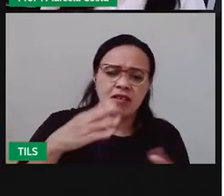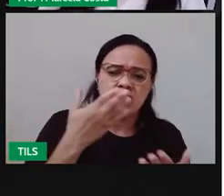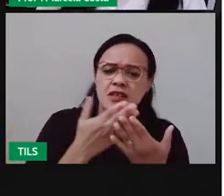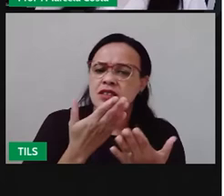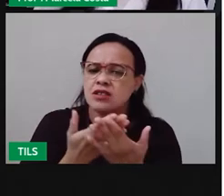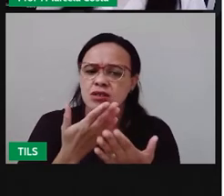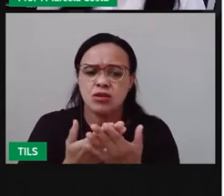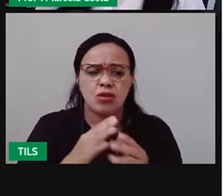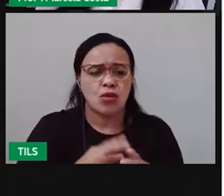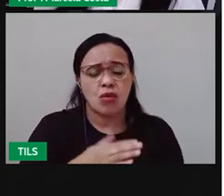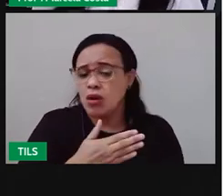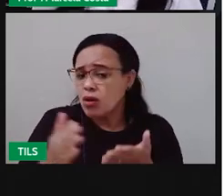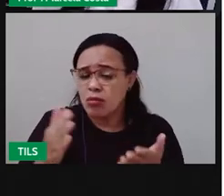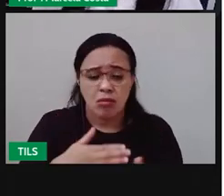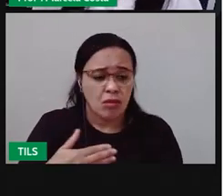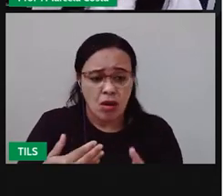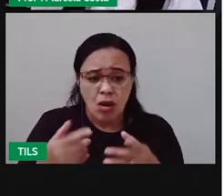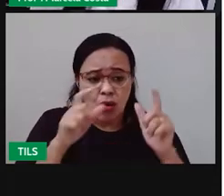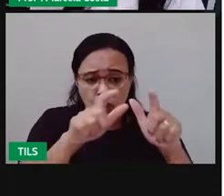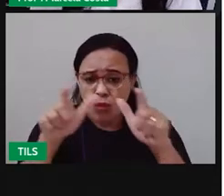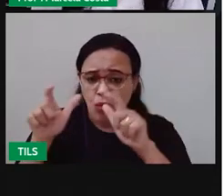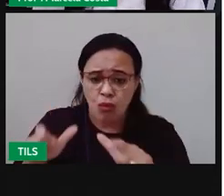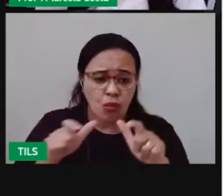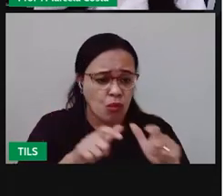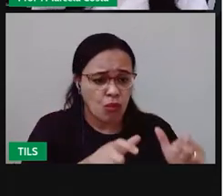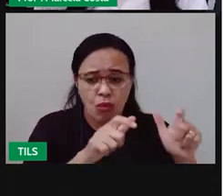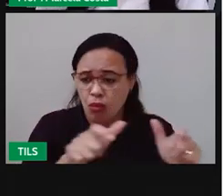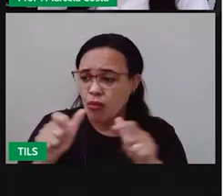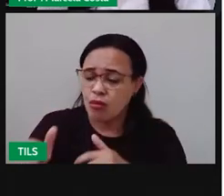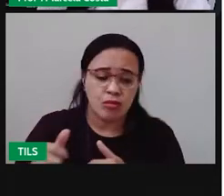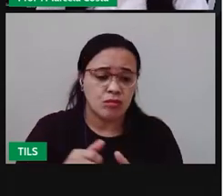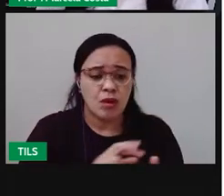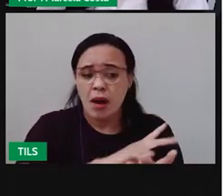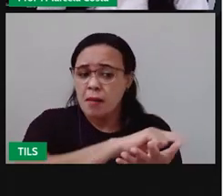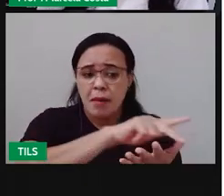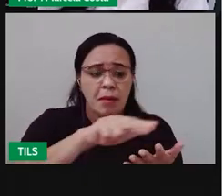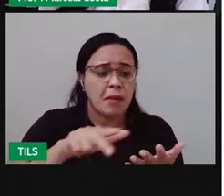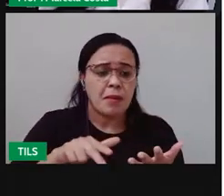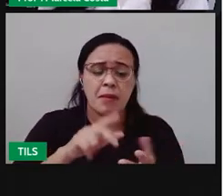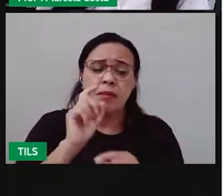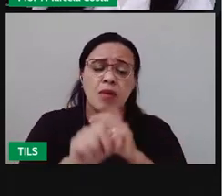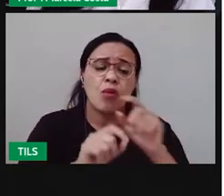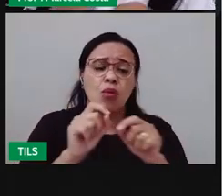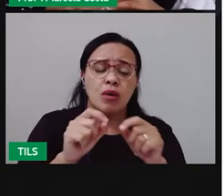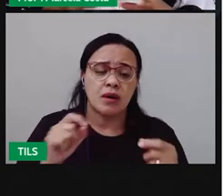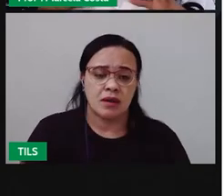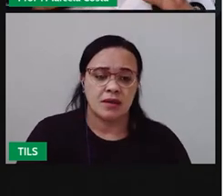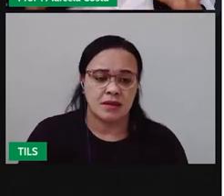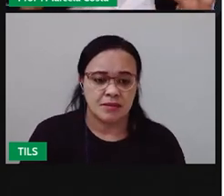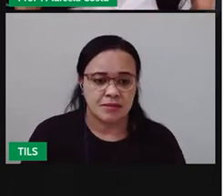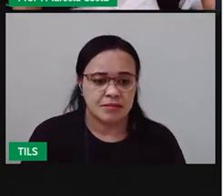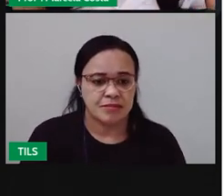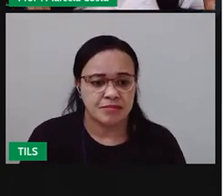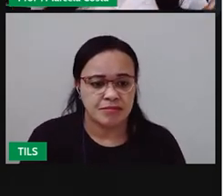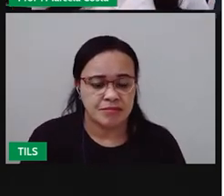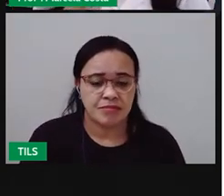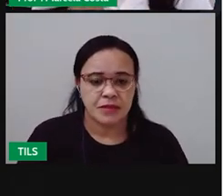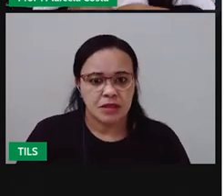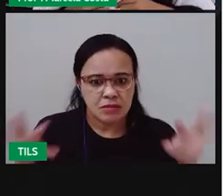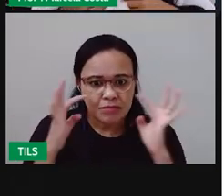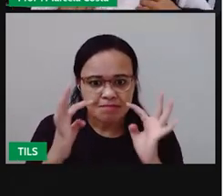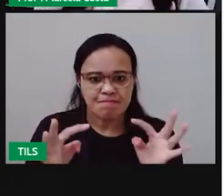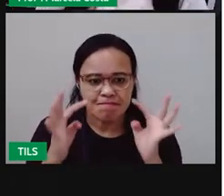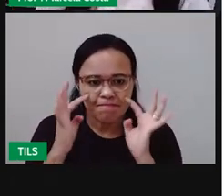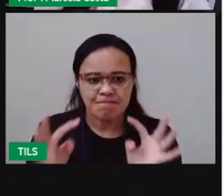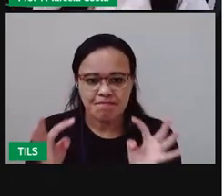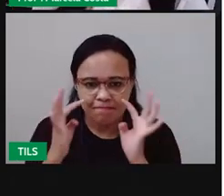no bairro onde a sua casa está localizada e entre outros locais né observe aí que